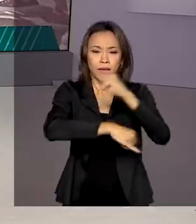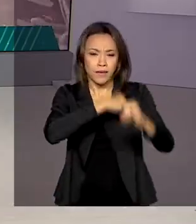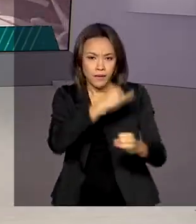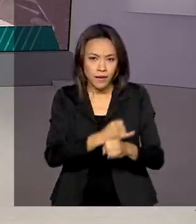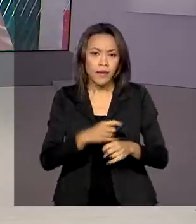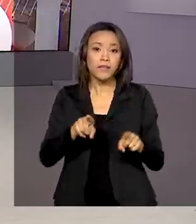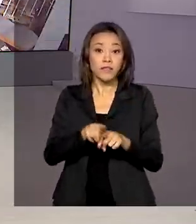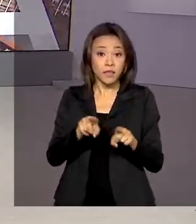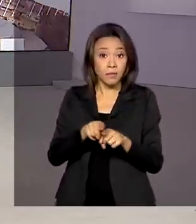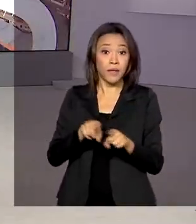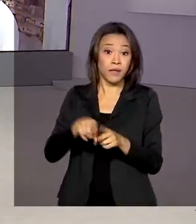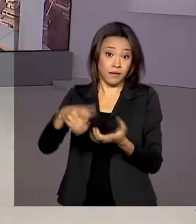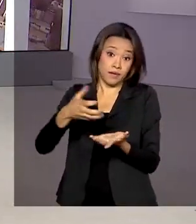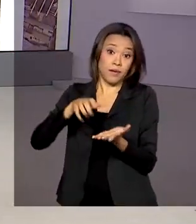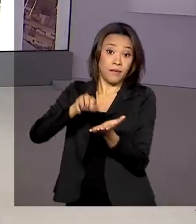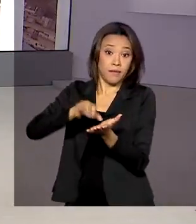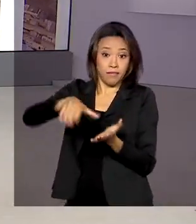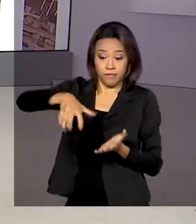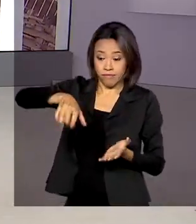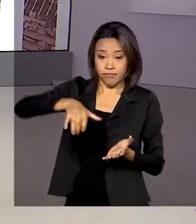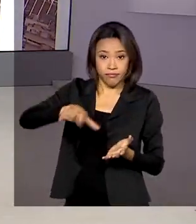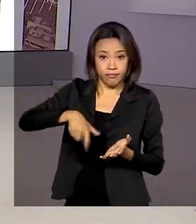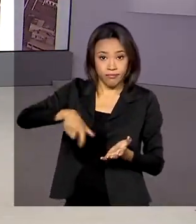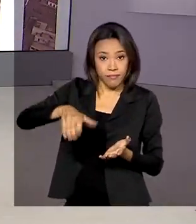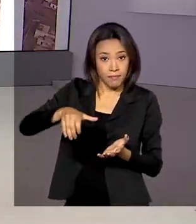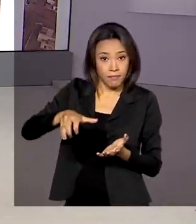maquininhas em mais de um milhão de estabelecimentos comerciais. aí